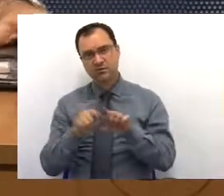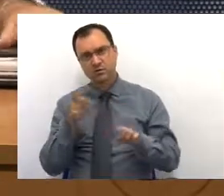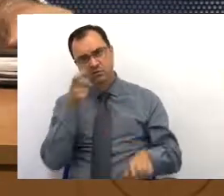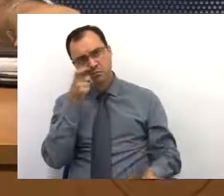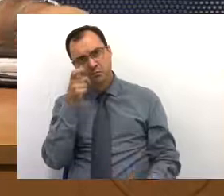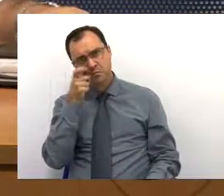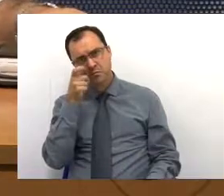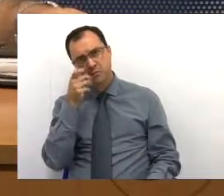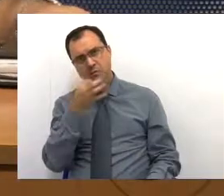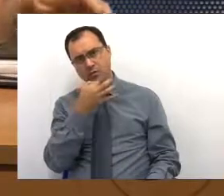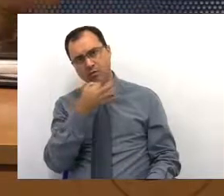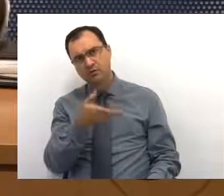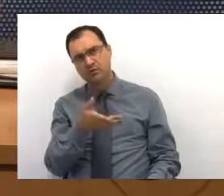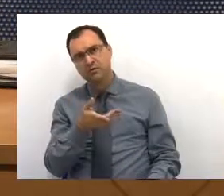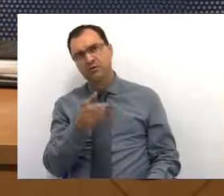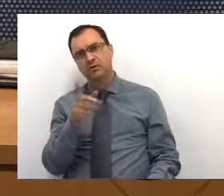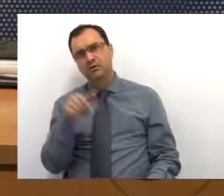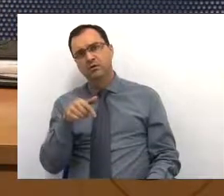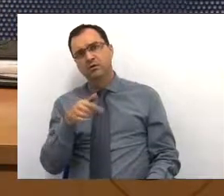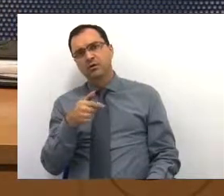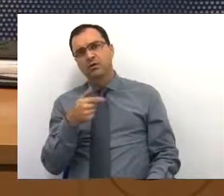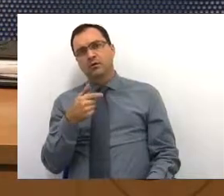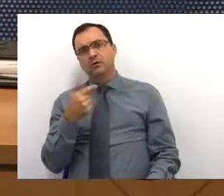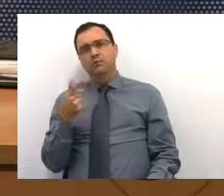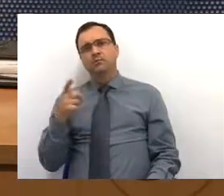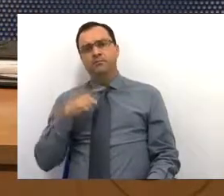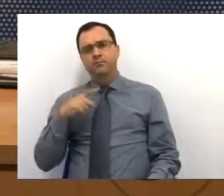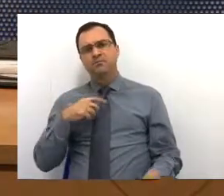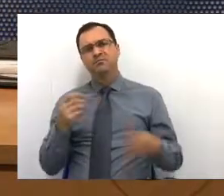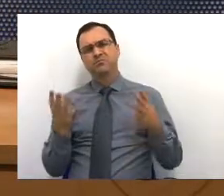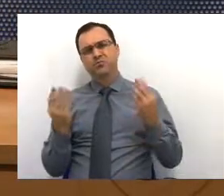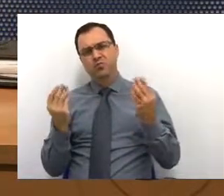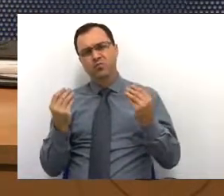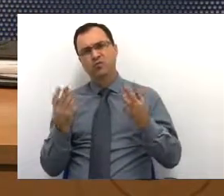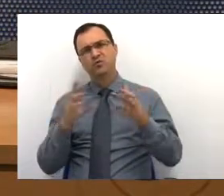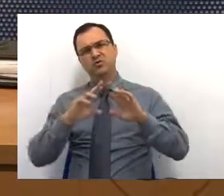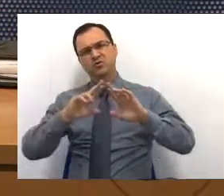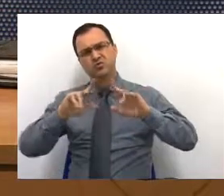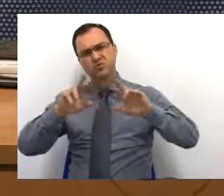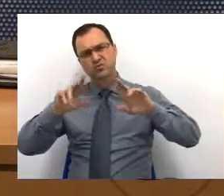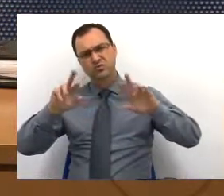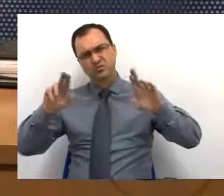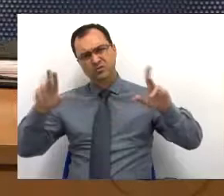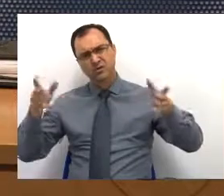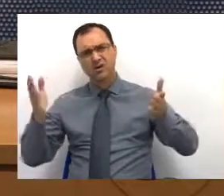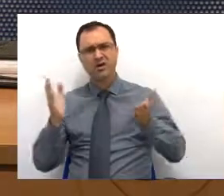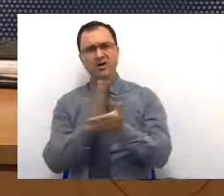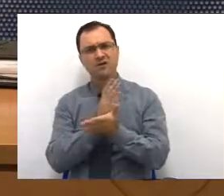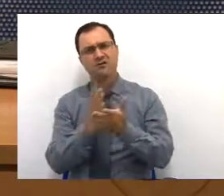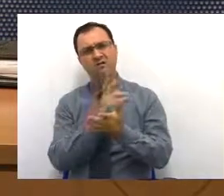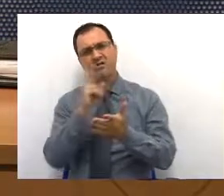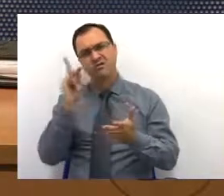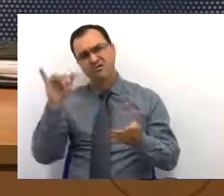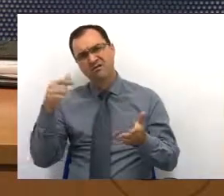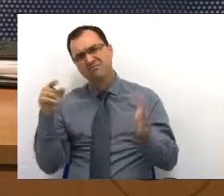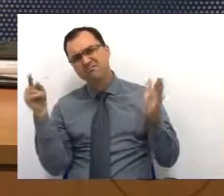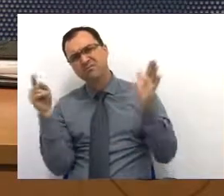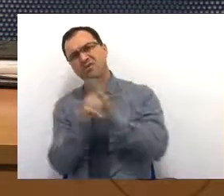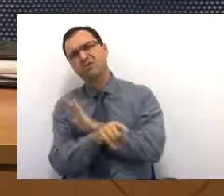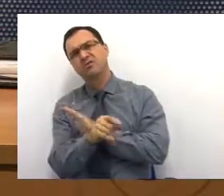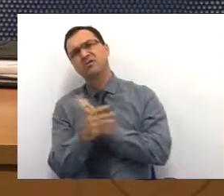tem muitas outras coisas. Alguém vai perguntar, e a